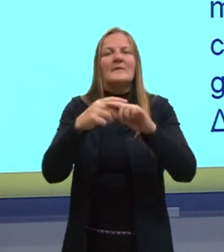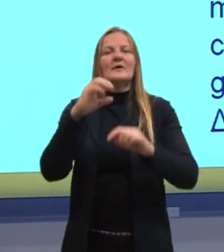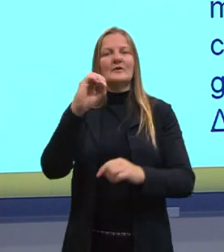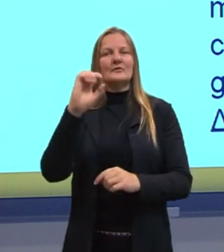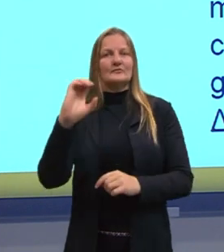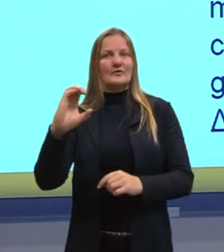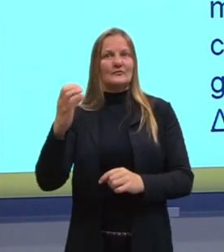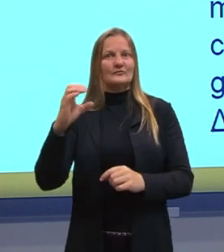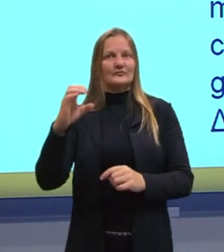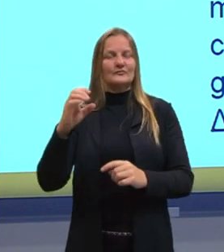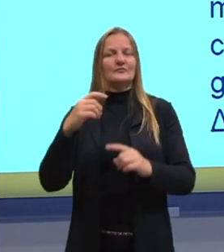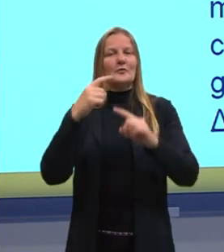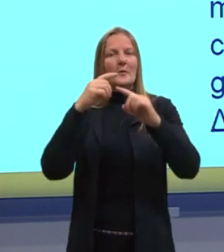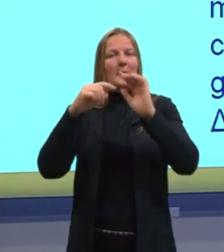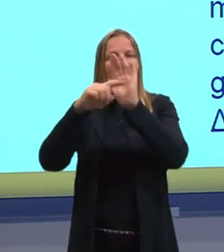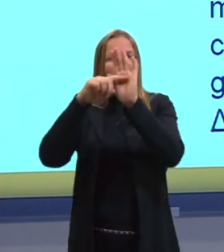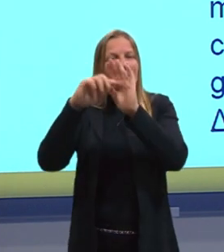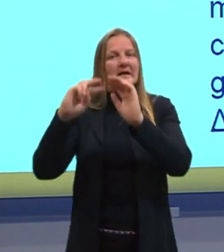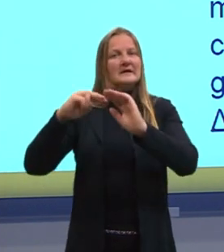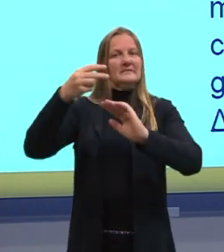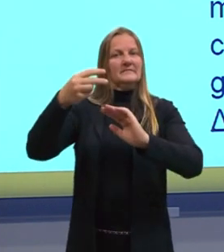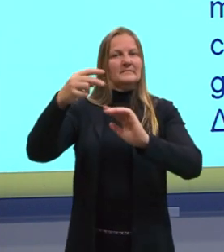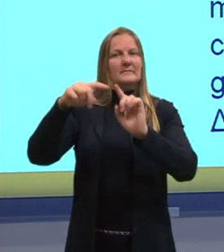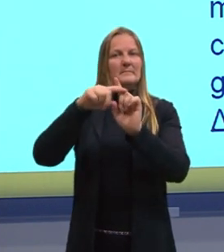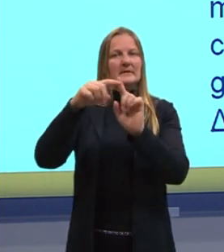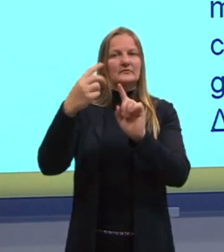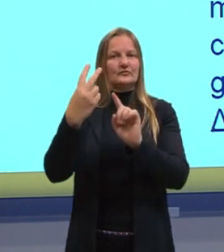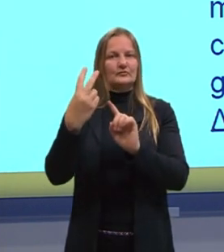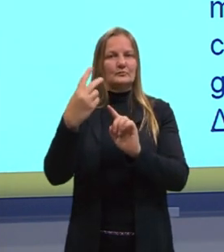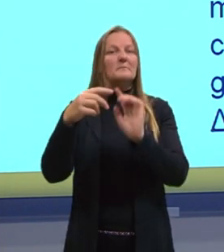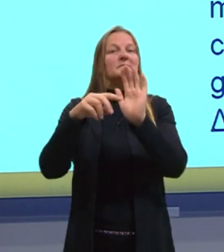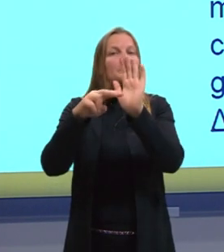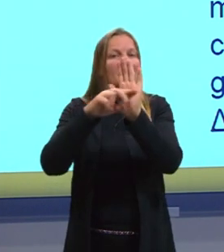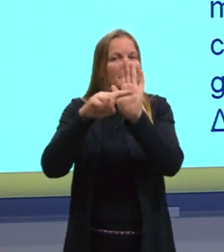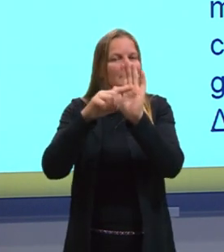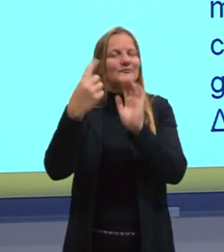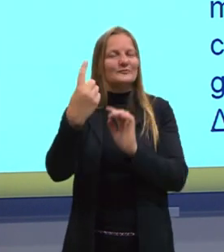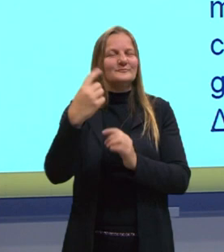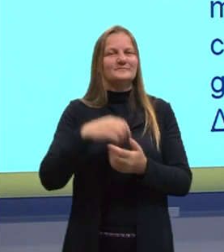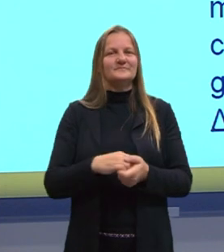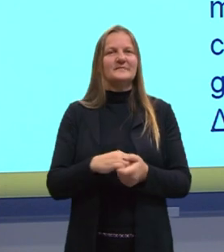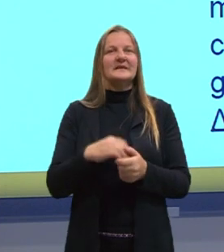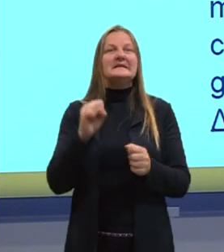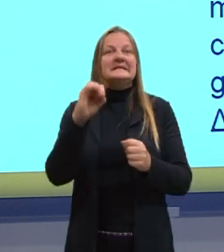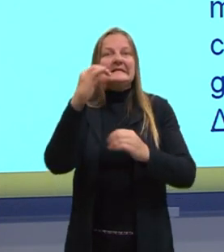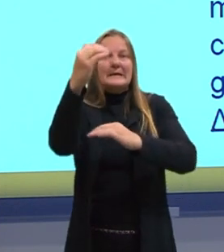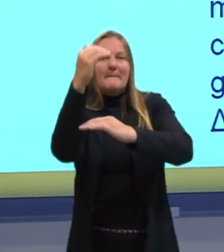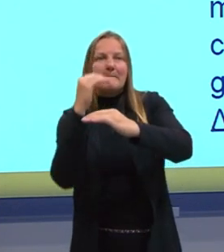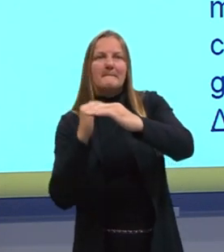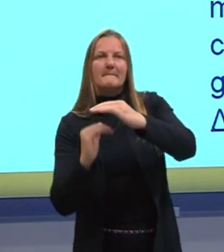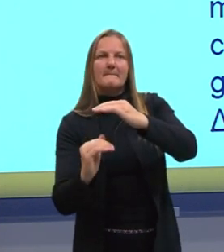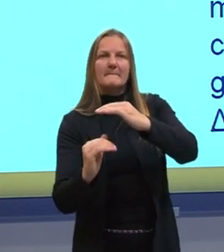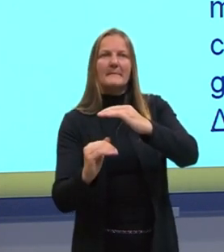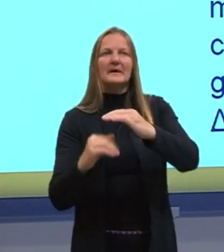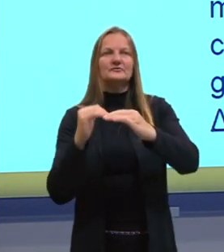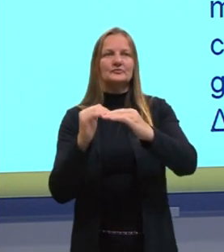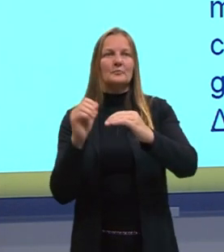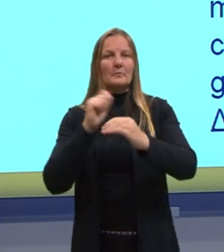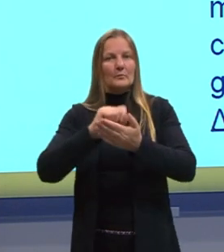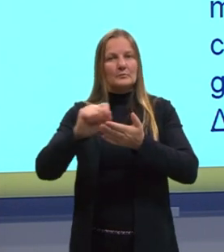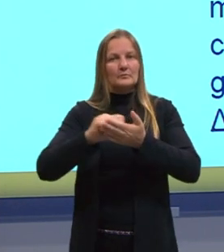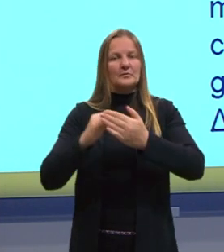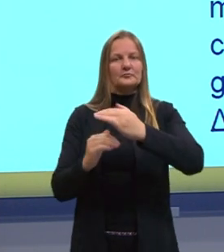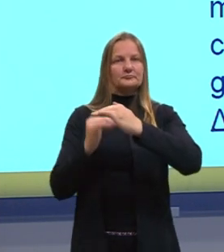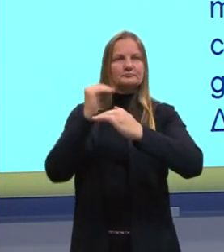Celsius elevado a menos um. Porque quando a gente tem a divisão, né, e esse valor está embaixo, a gente pode escrever ele em cima, né,